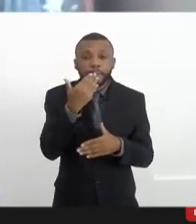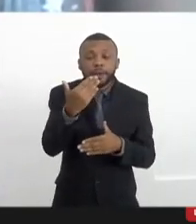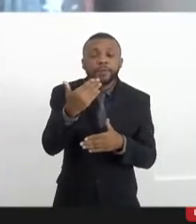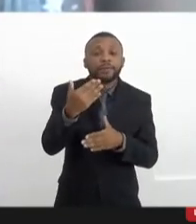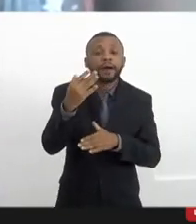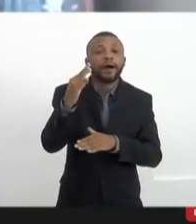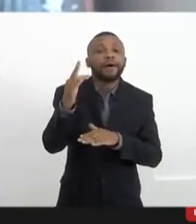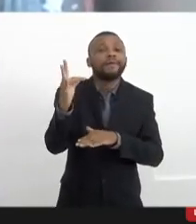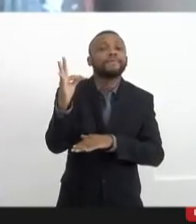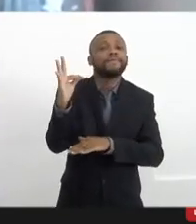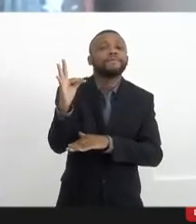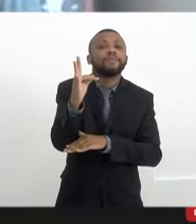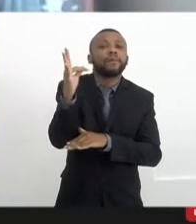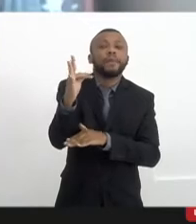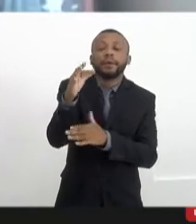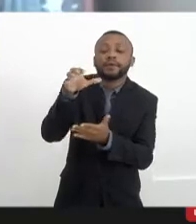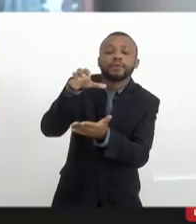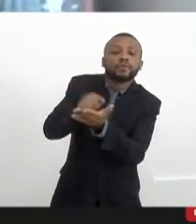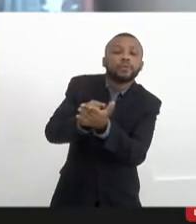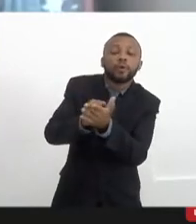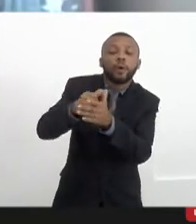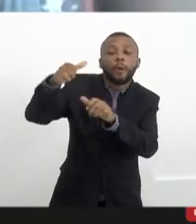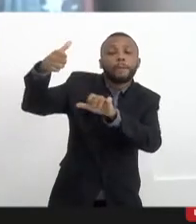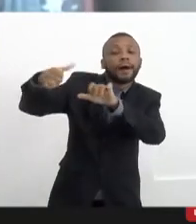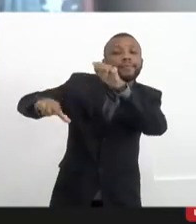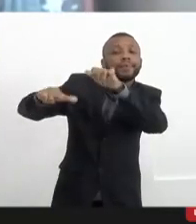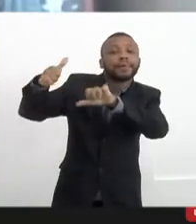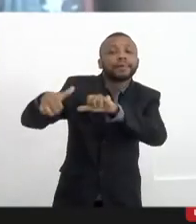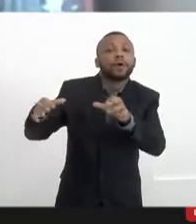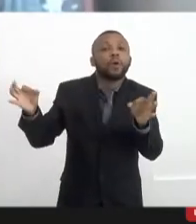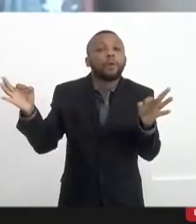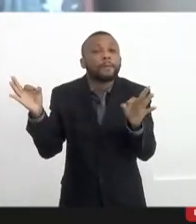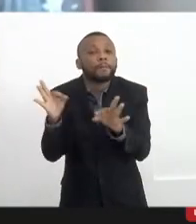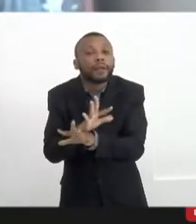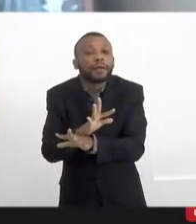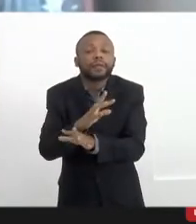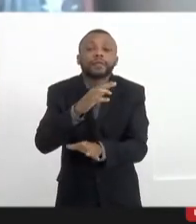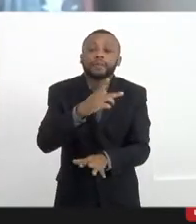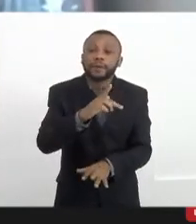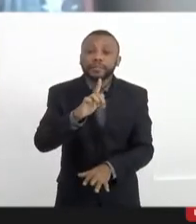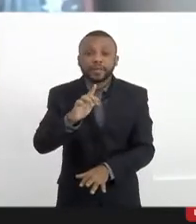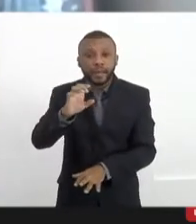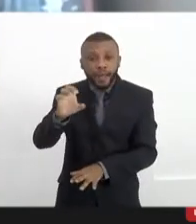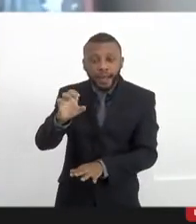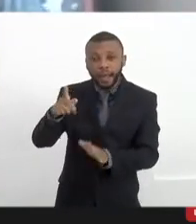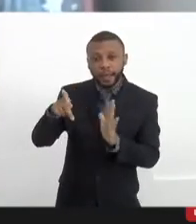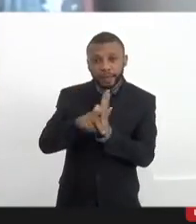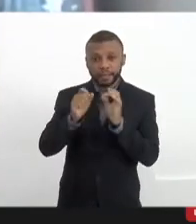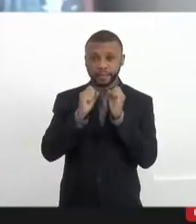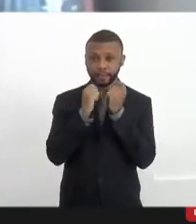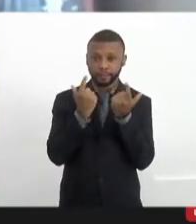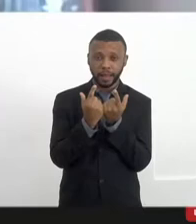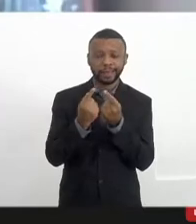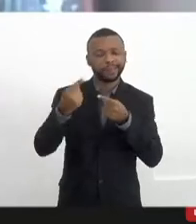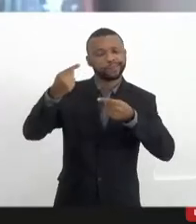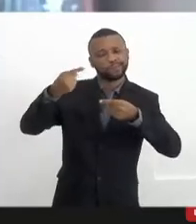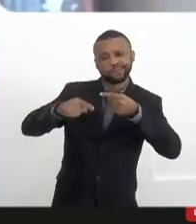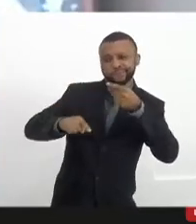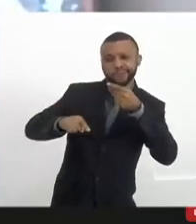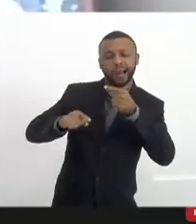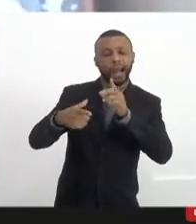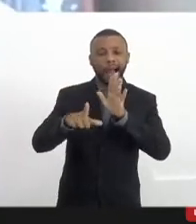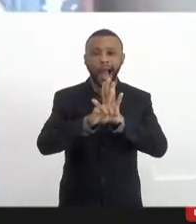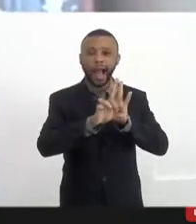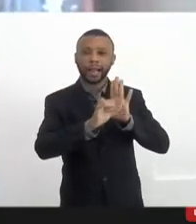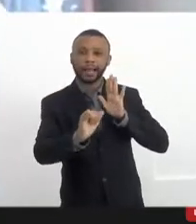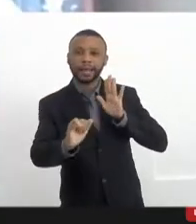o parecer completo da Procuradoria-Geral da Assembleia que contesta a nossa lei, sem que